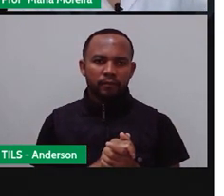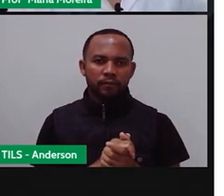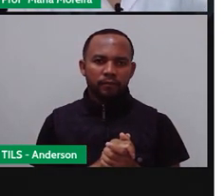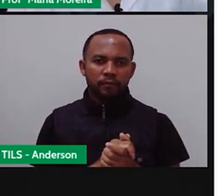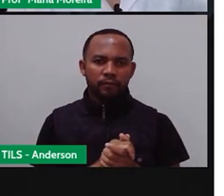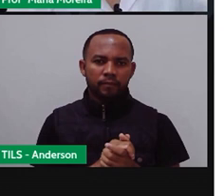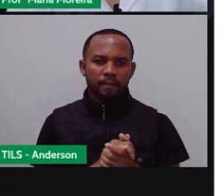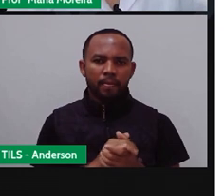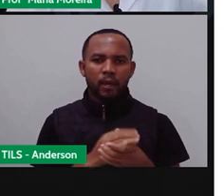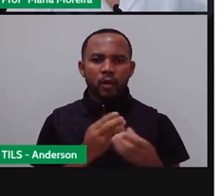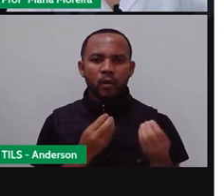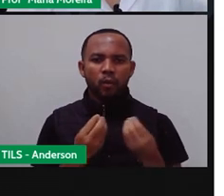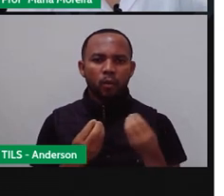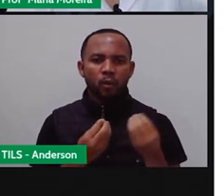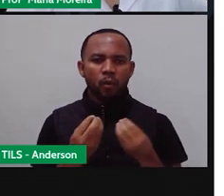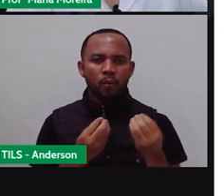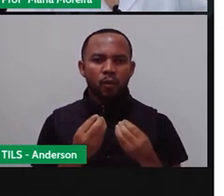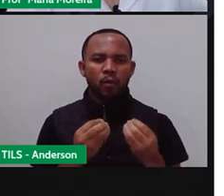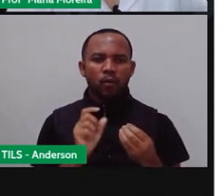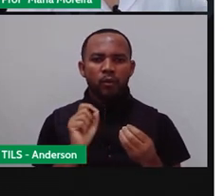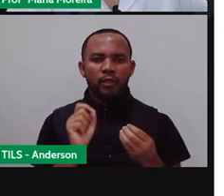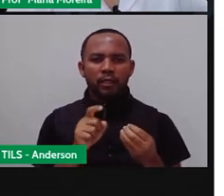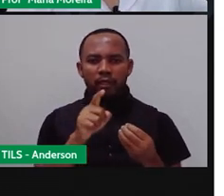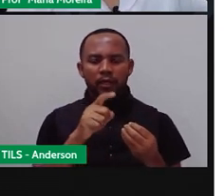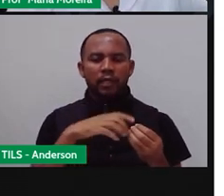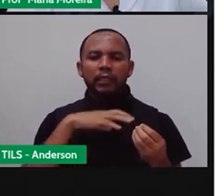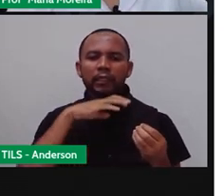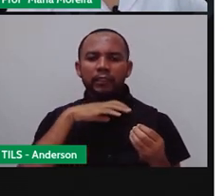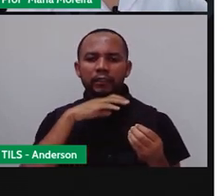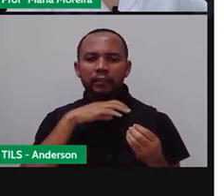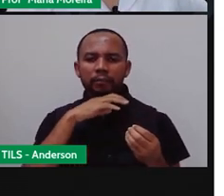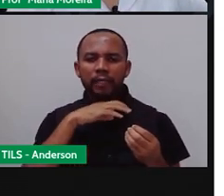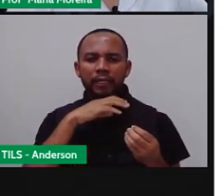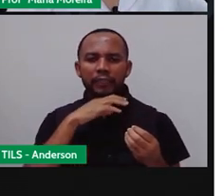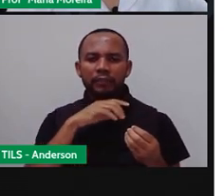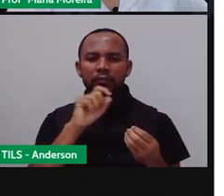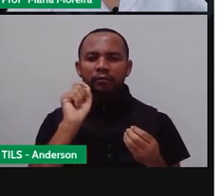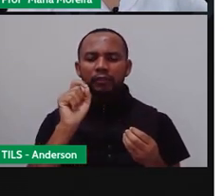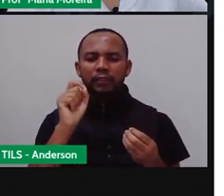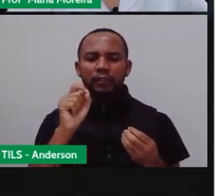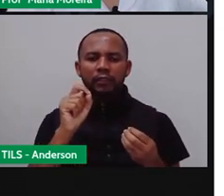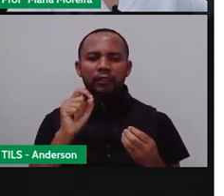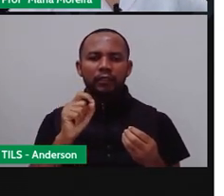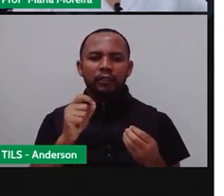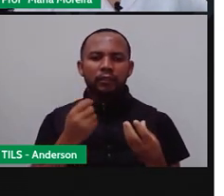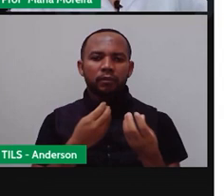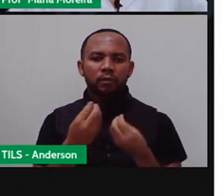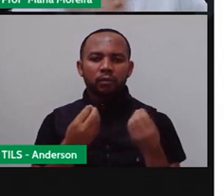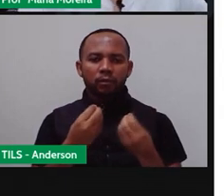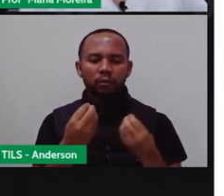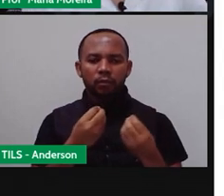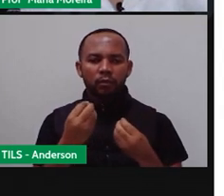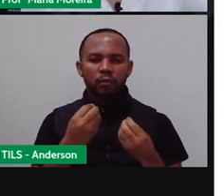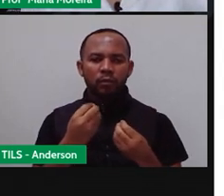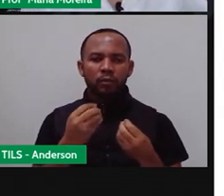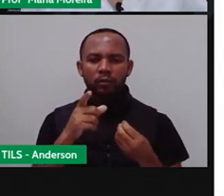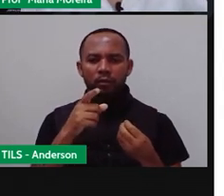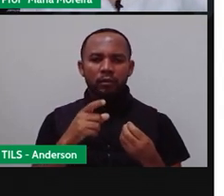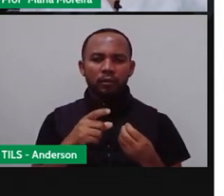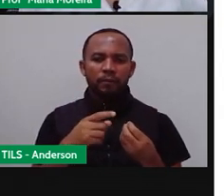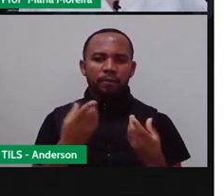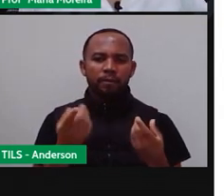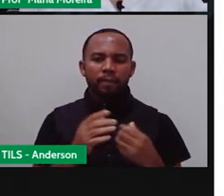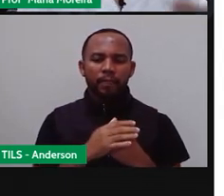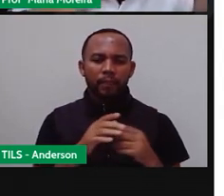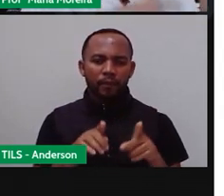em seu estado natural, a tendência é que os animais se defendam dos seres humanos ou os caçem como predadores.